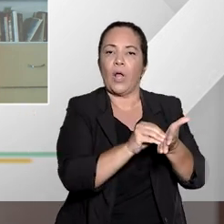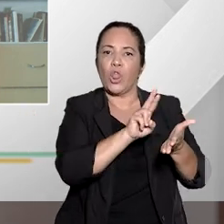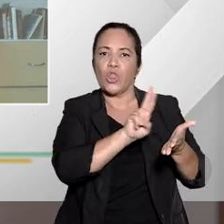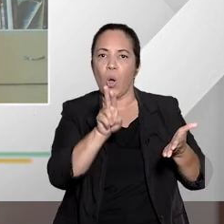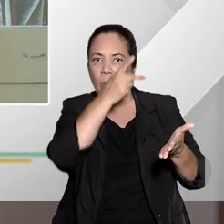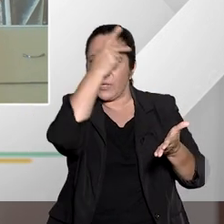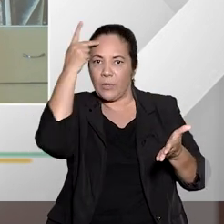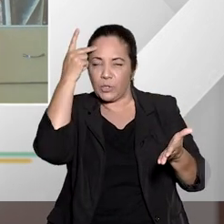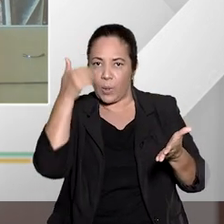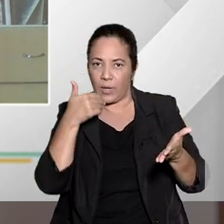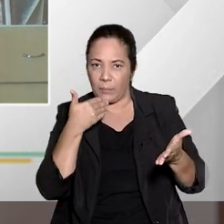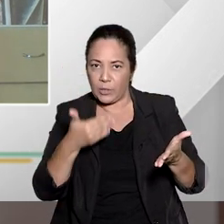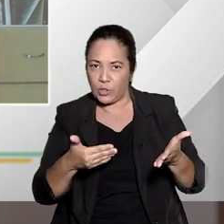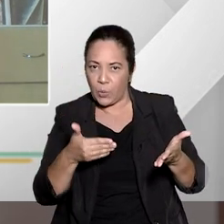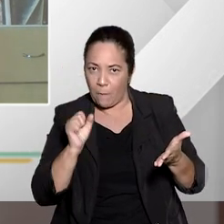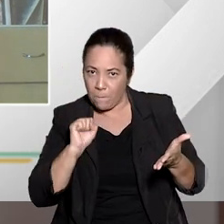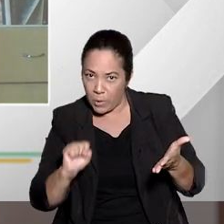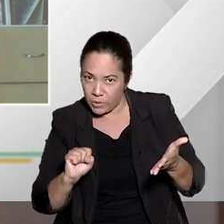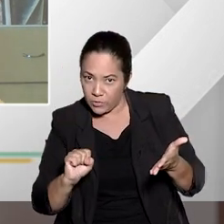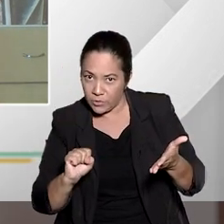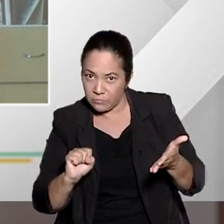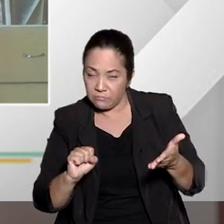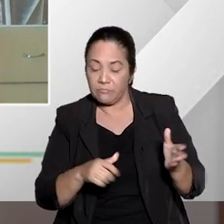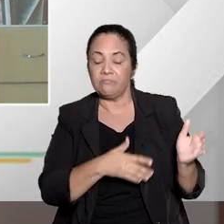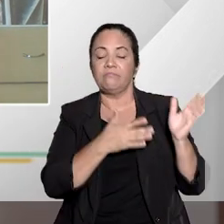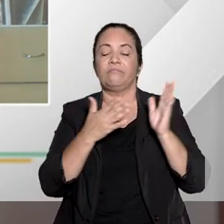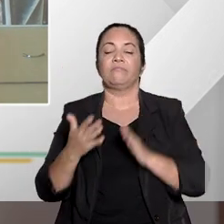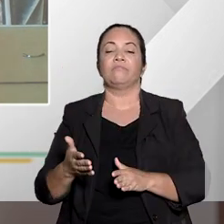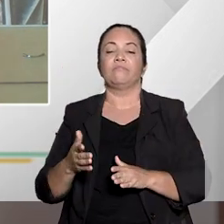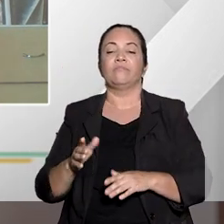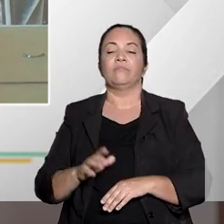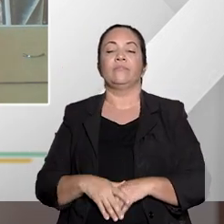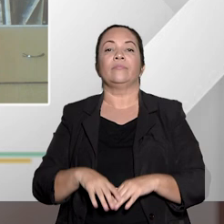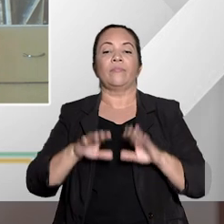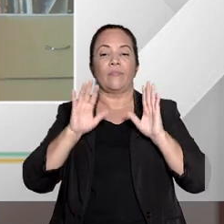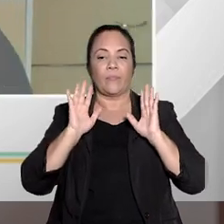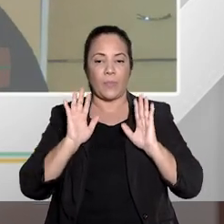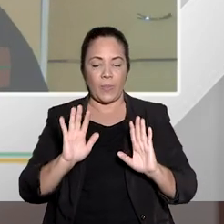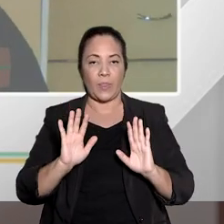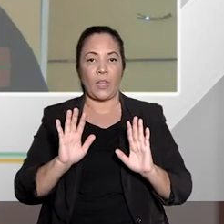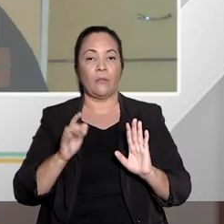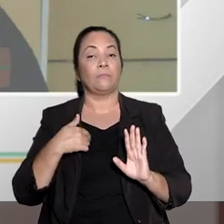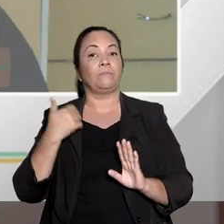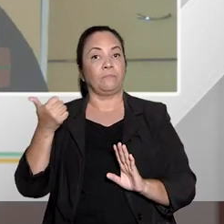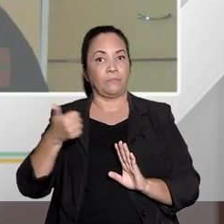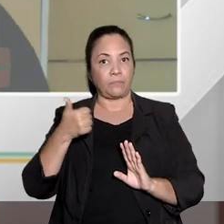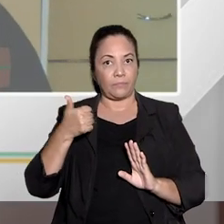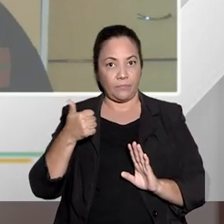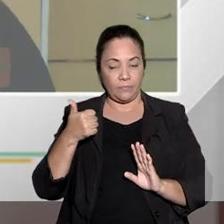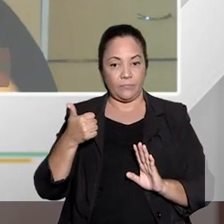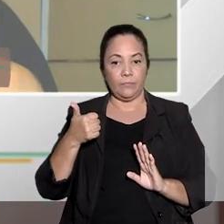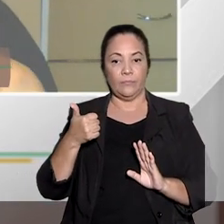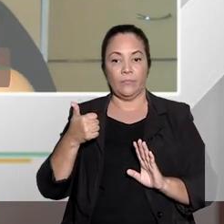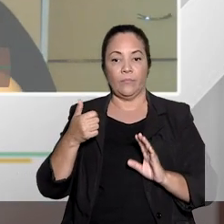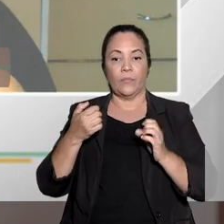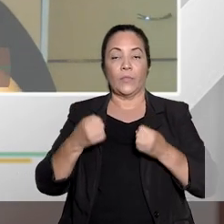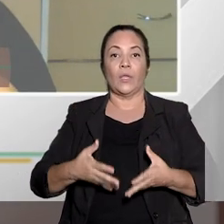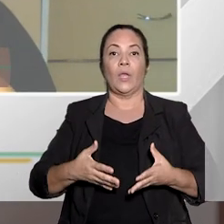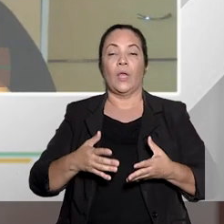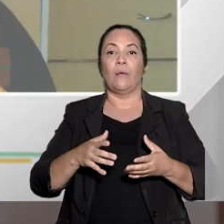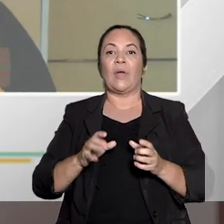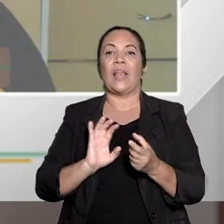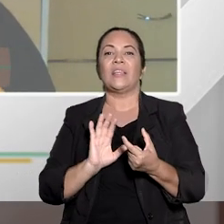Pois é, olha que coisa interessante. Bom, o primeiro ponto, e você tinha até começado perguntando sobre essa questão da expressão